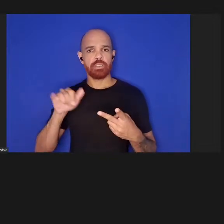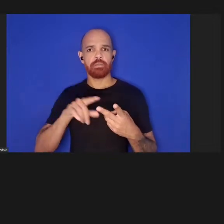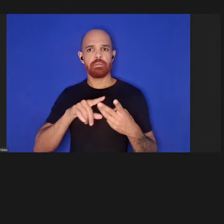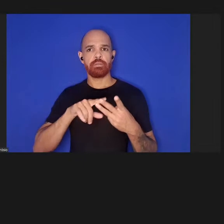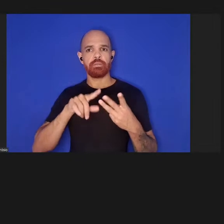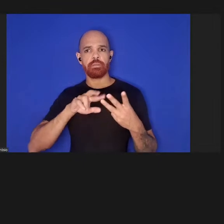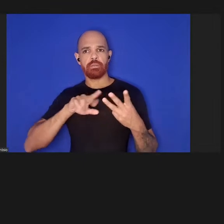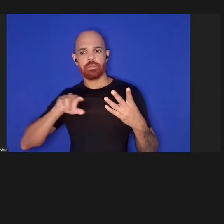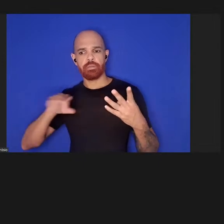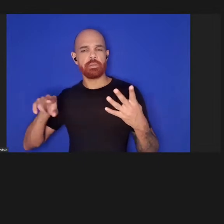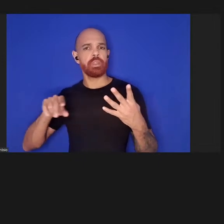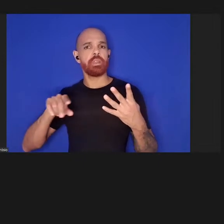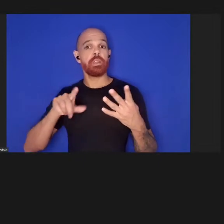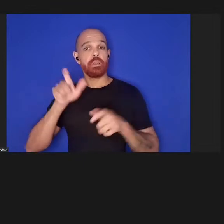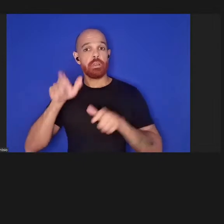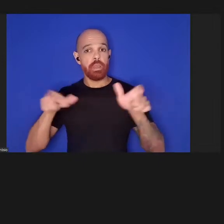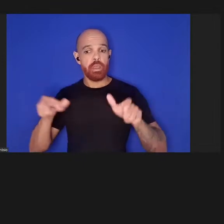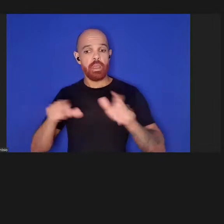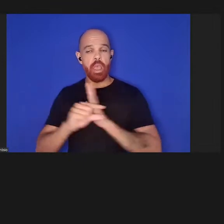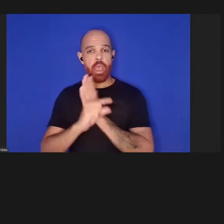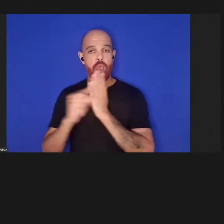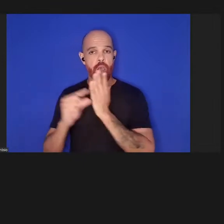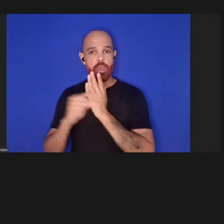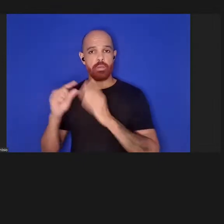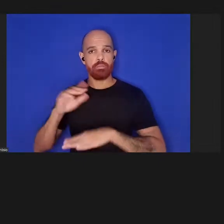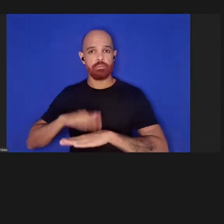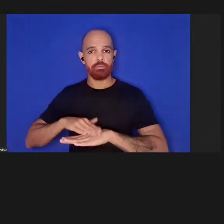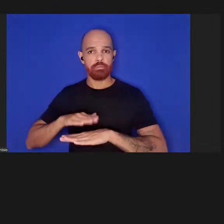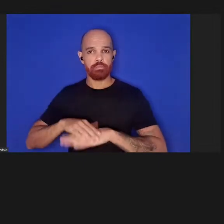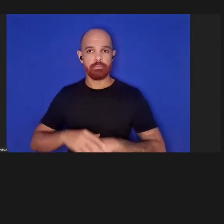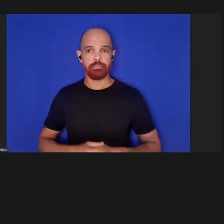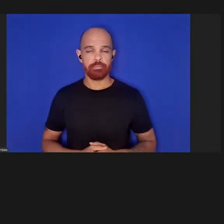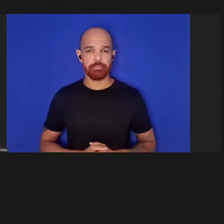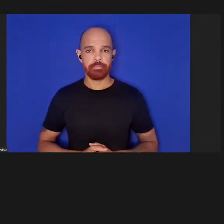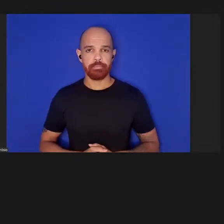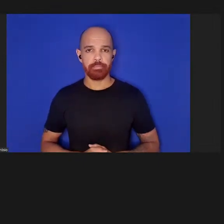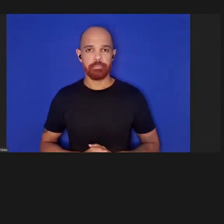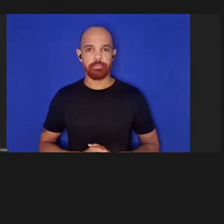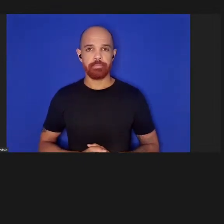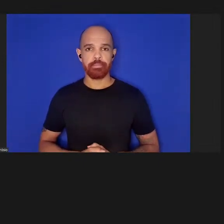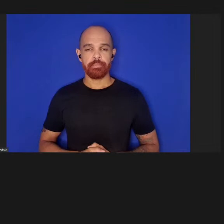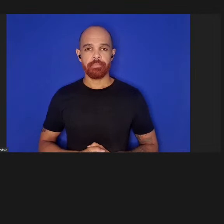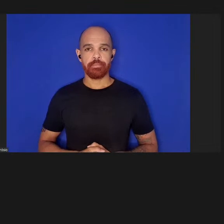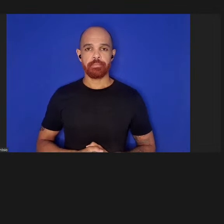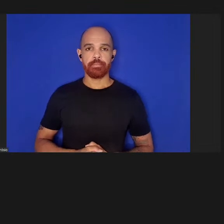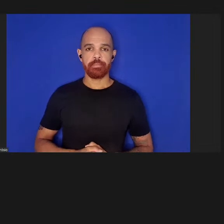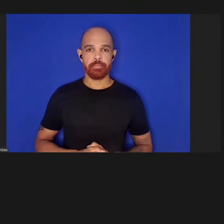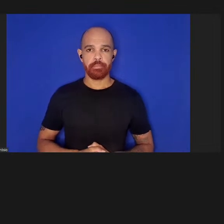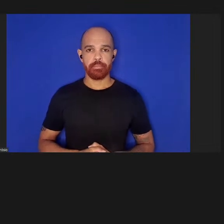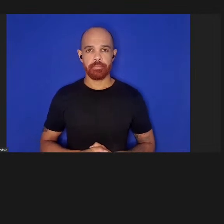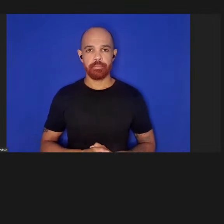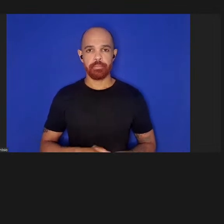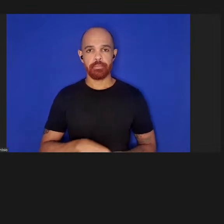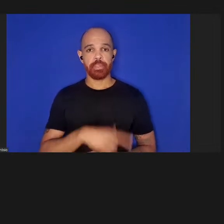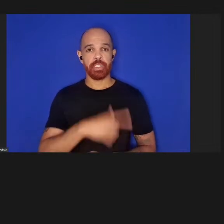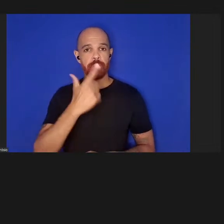além de uma outra publicação